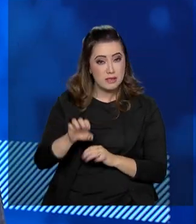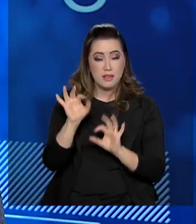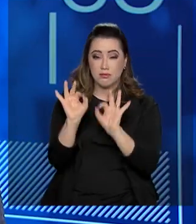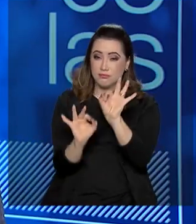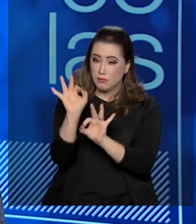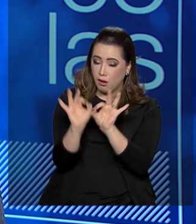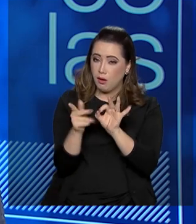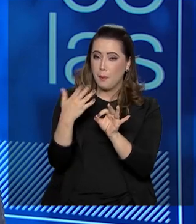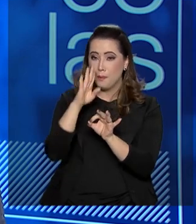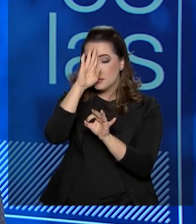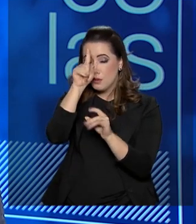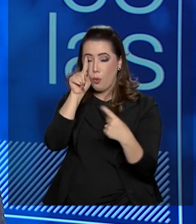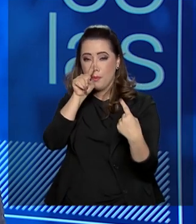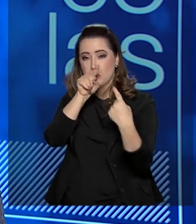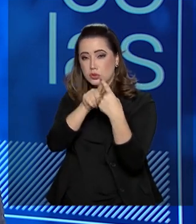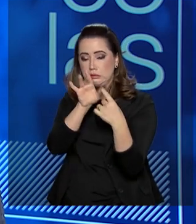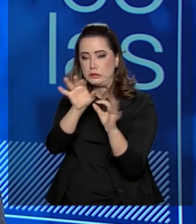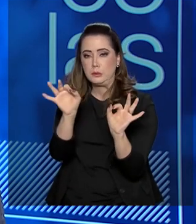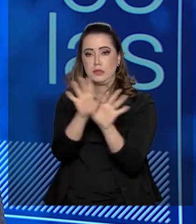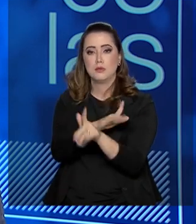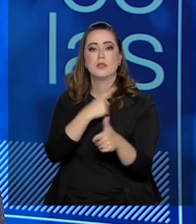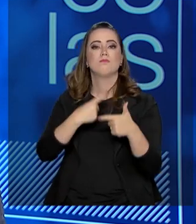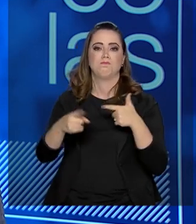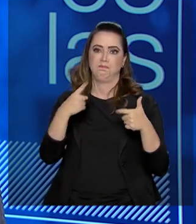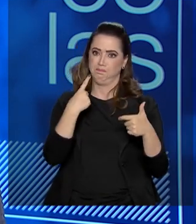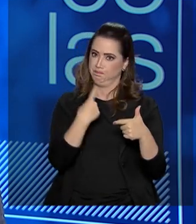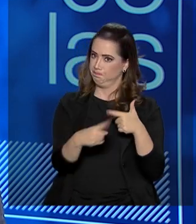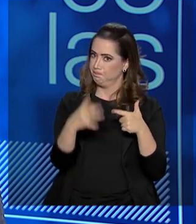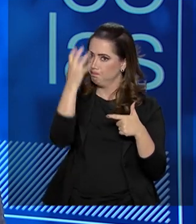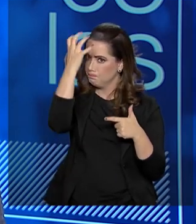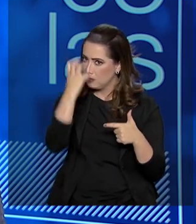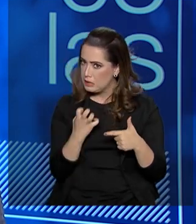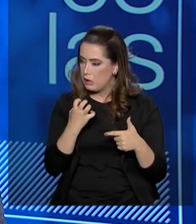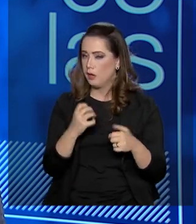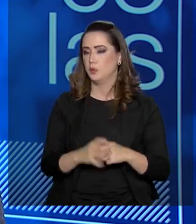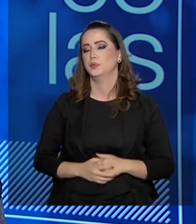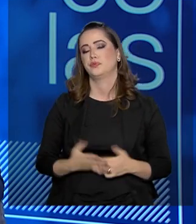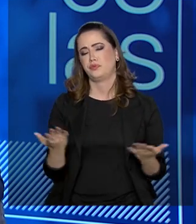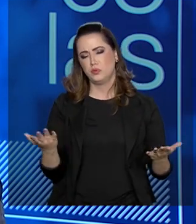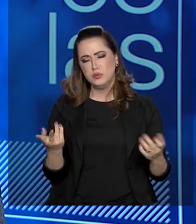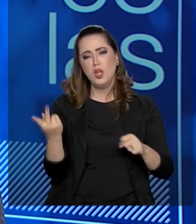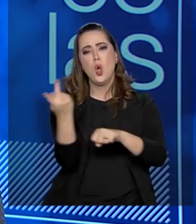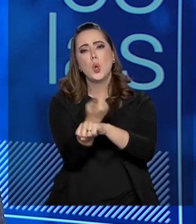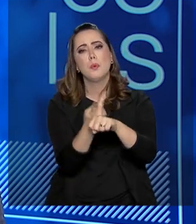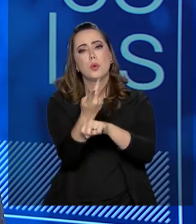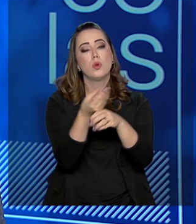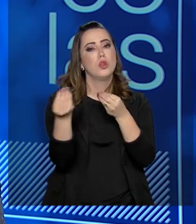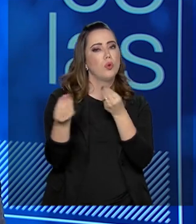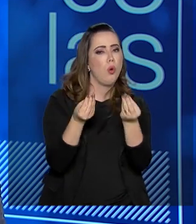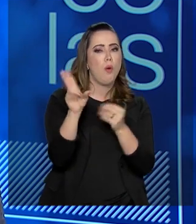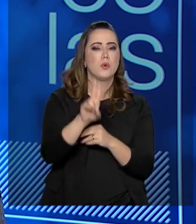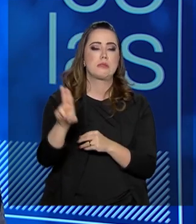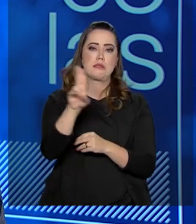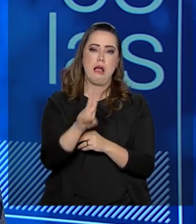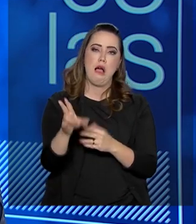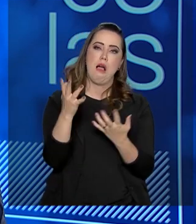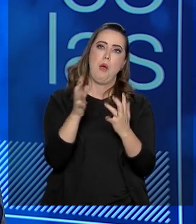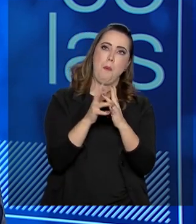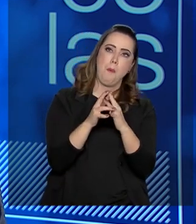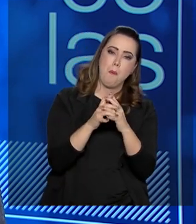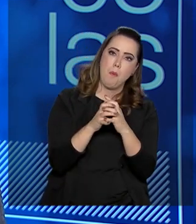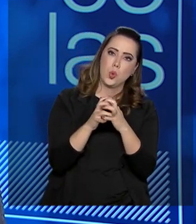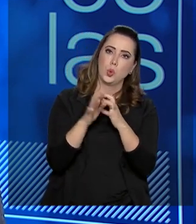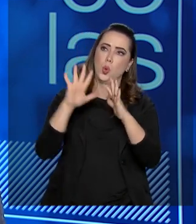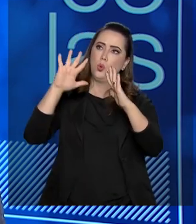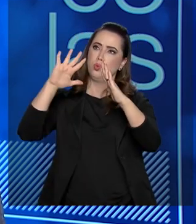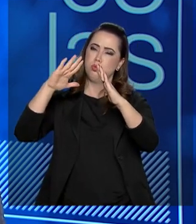prioridade para resolver esse problema crônico. Procurando agora alternativa de motores elétricos, motores com placas